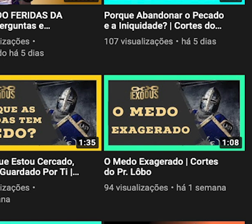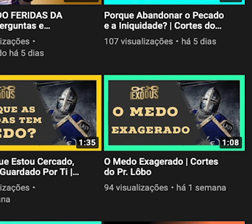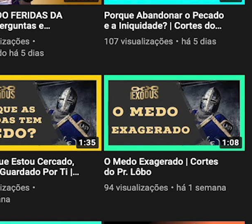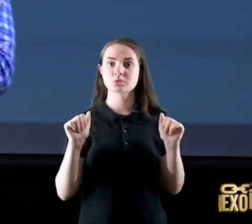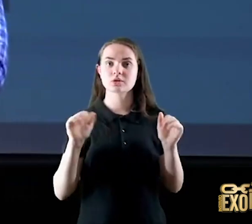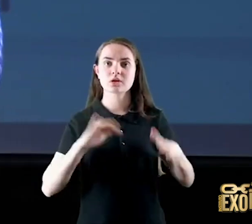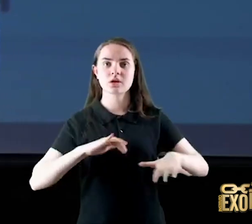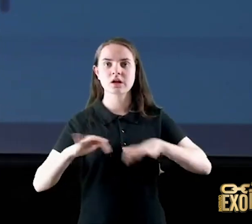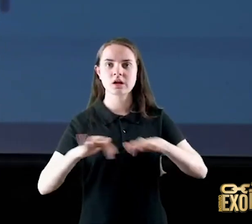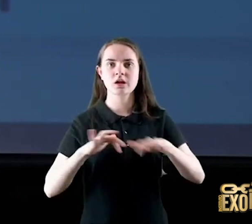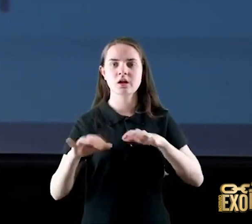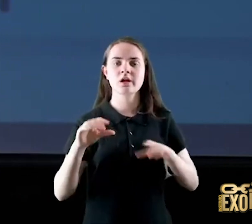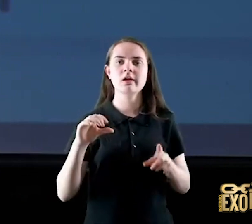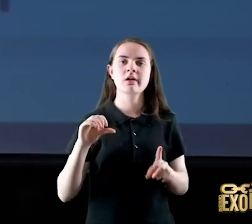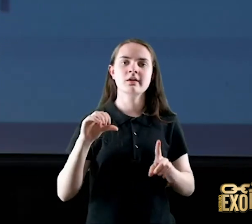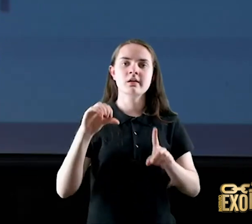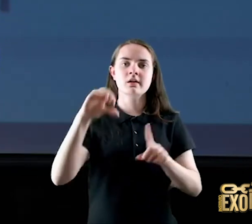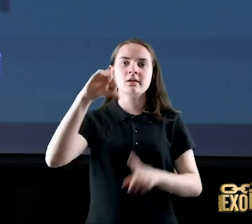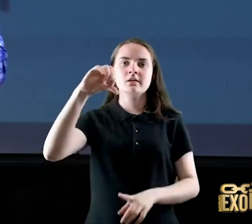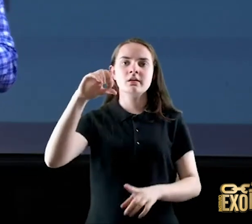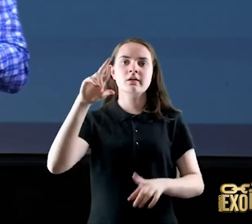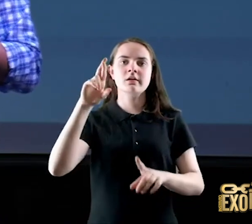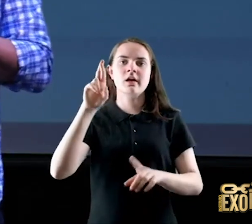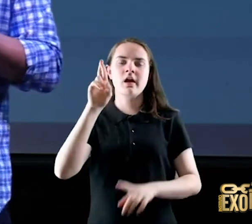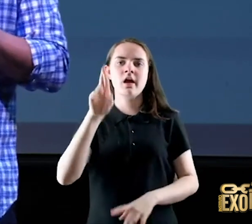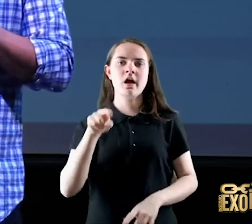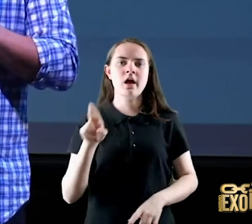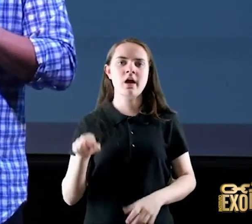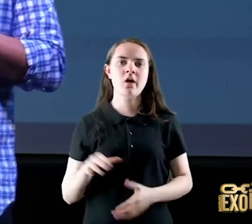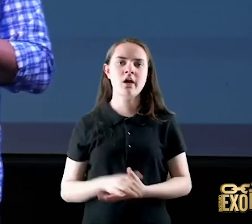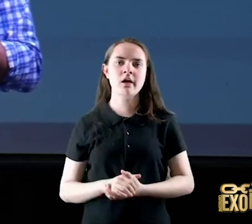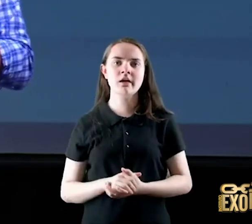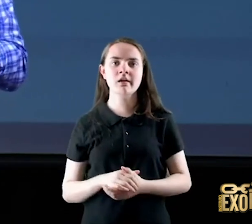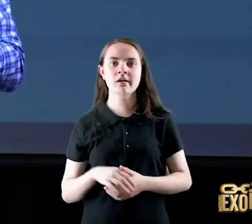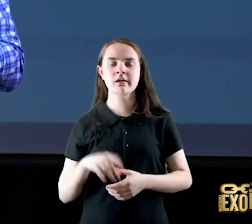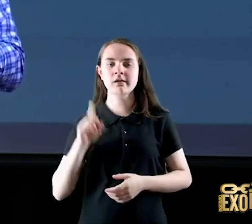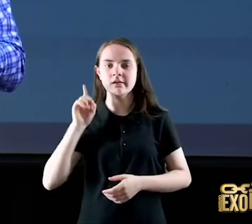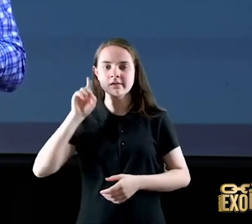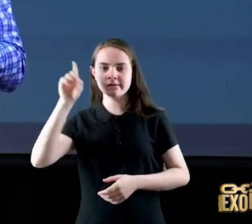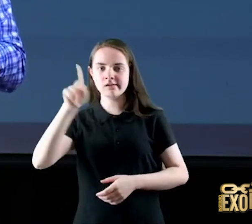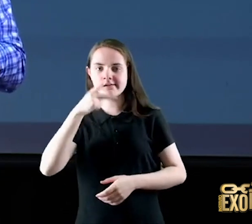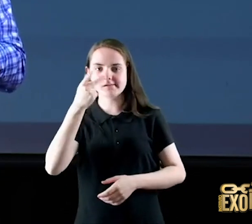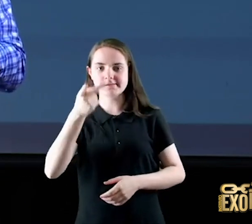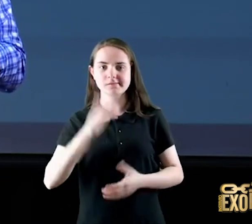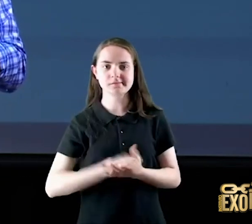nove razões pelas quais Deus fala assim não peraí não mexe nesses aqui não